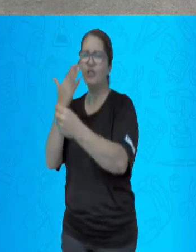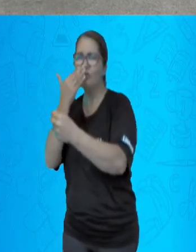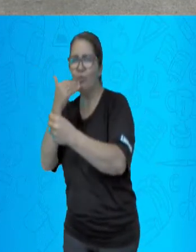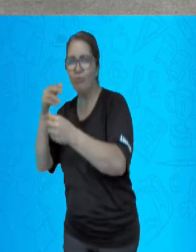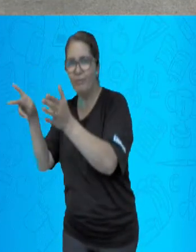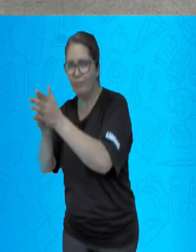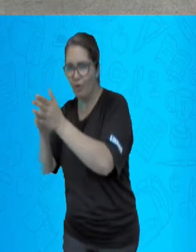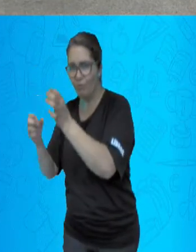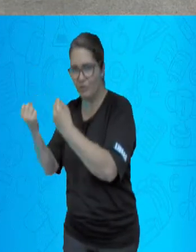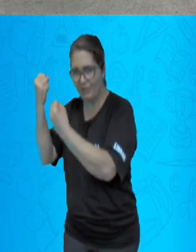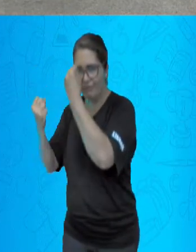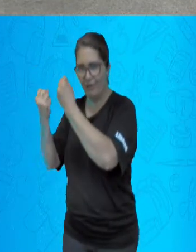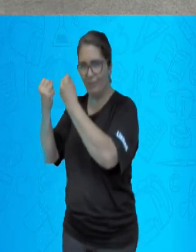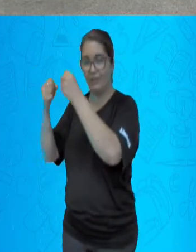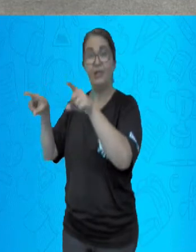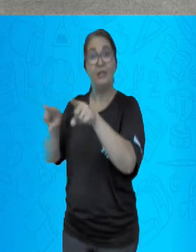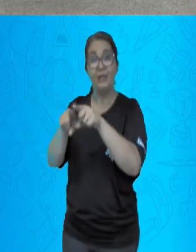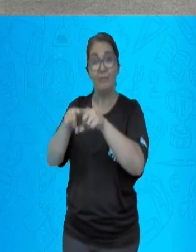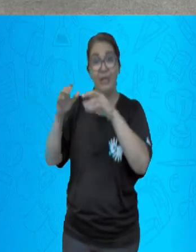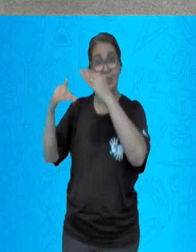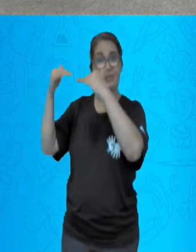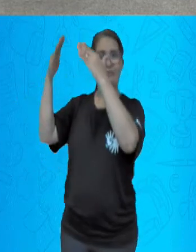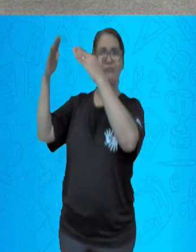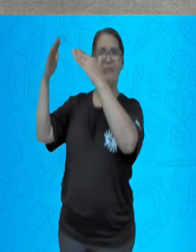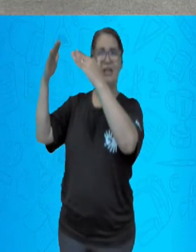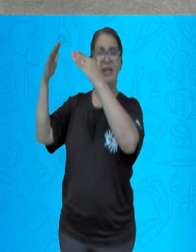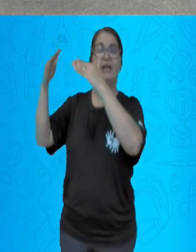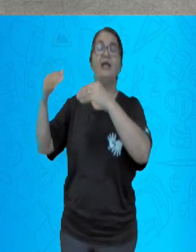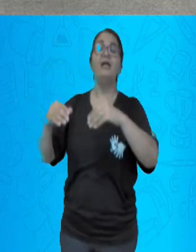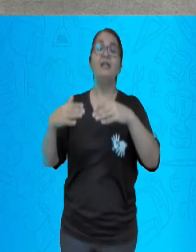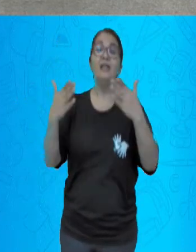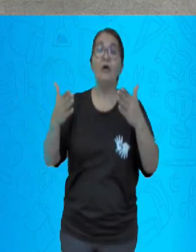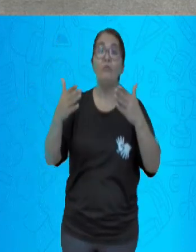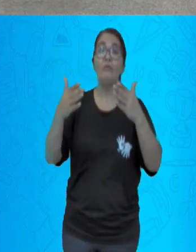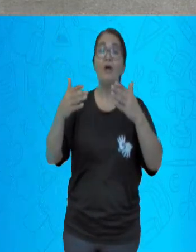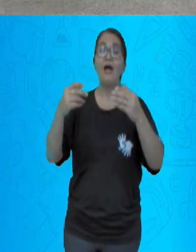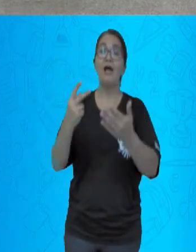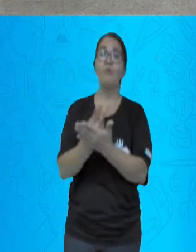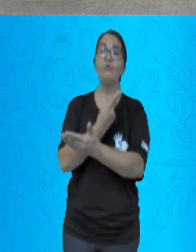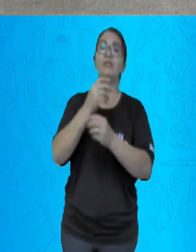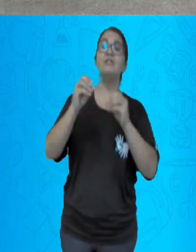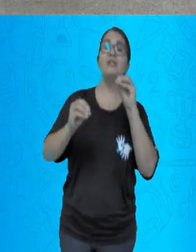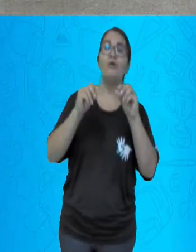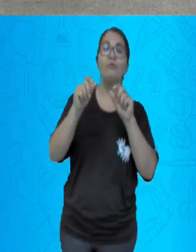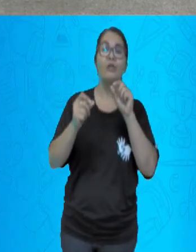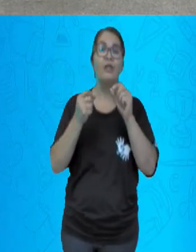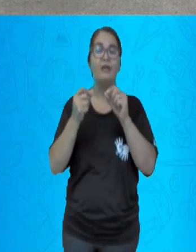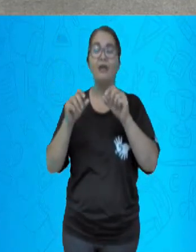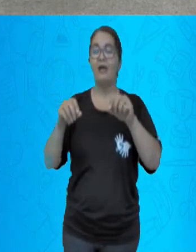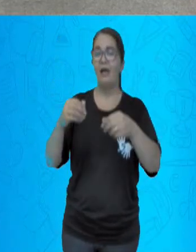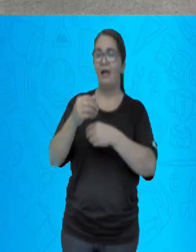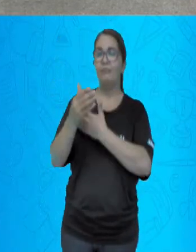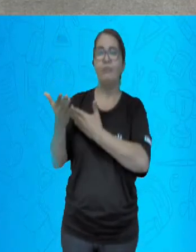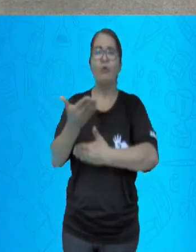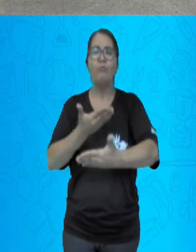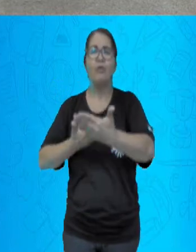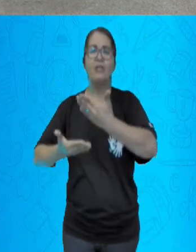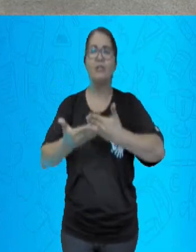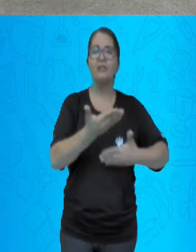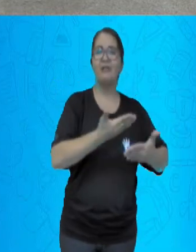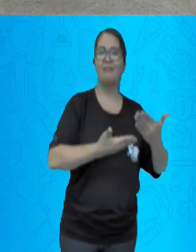Entretanto, se a modernização significava o embelezamento da cidade, na prática, ela